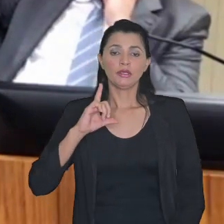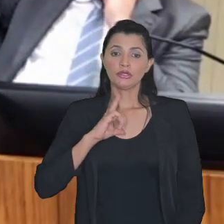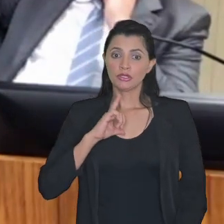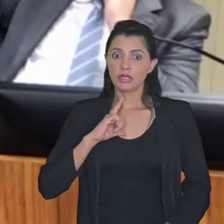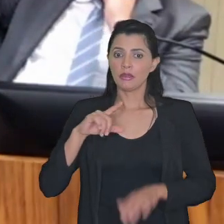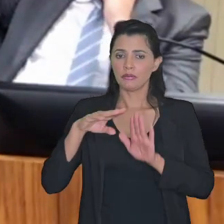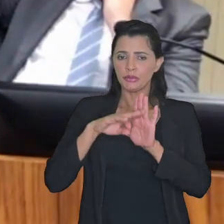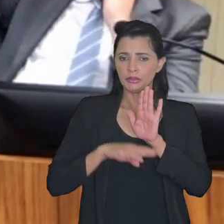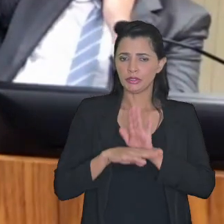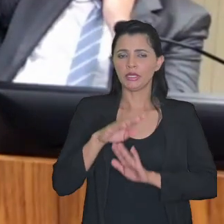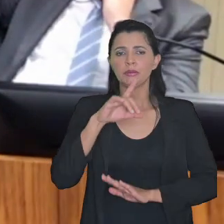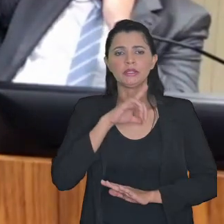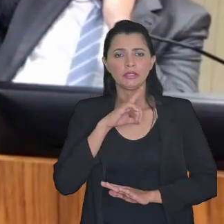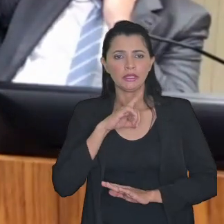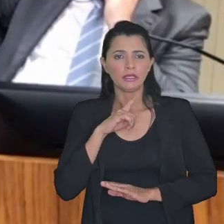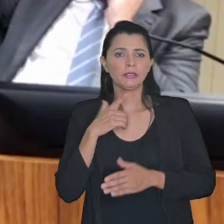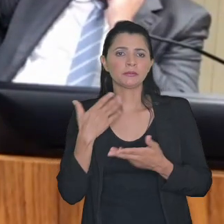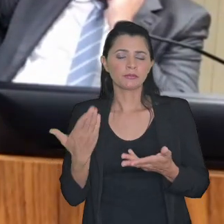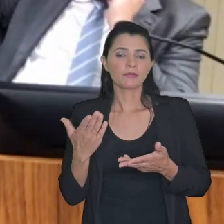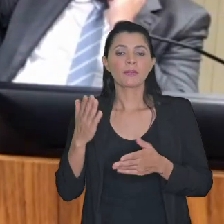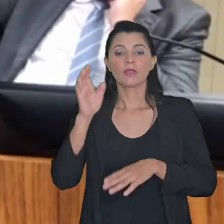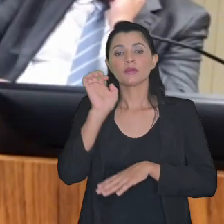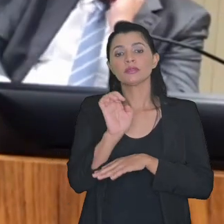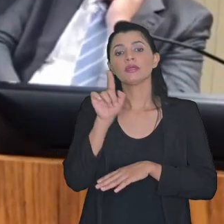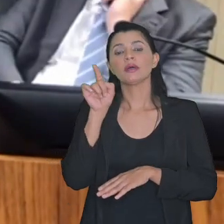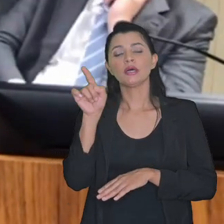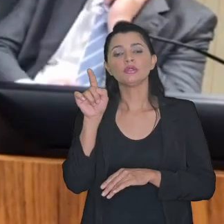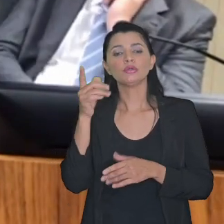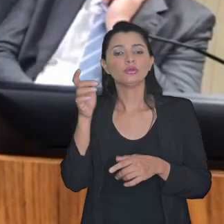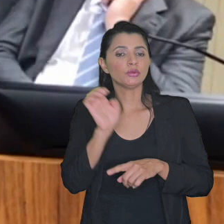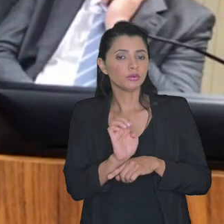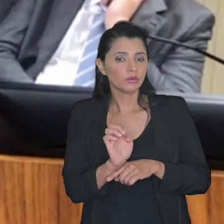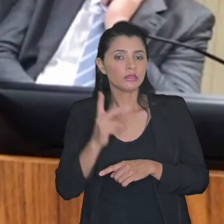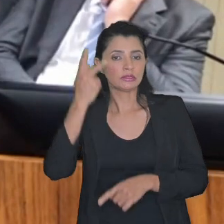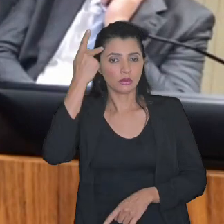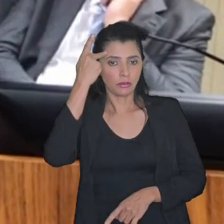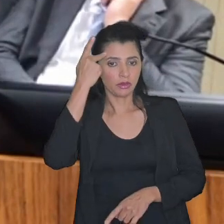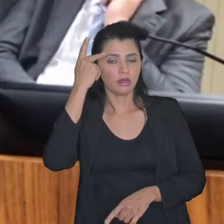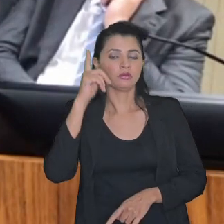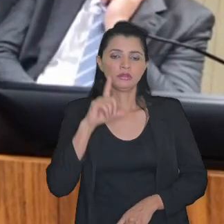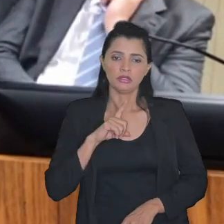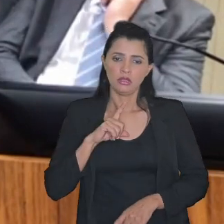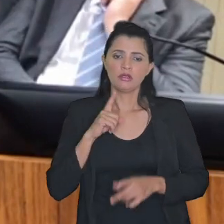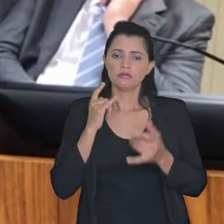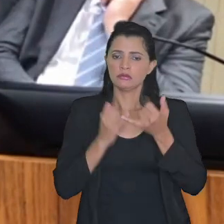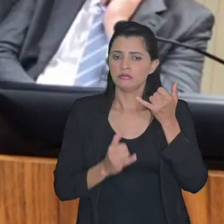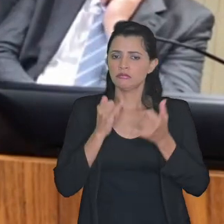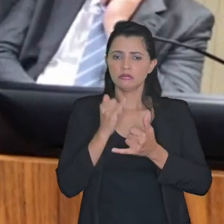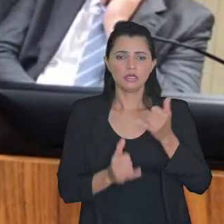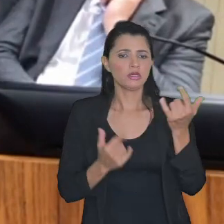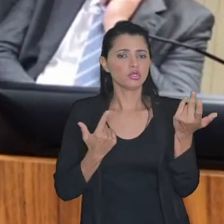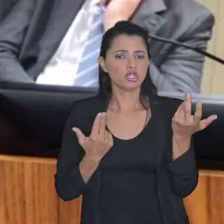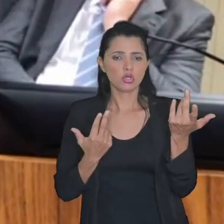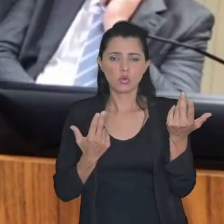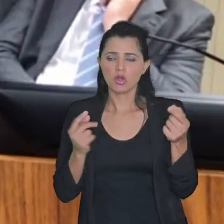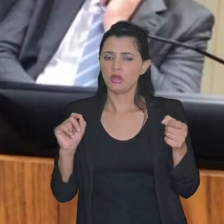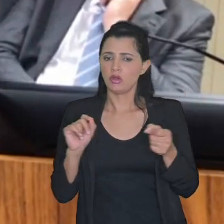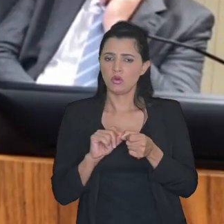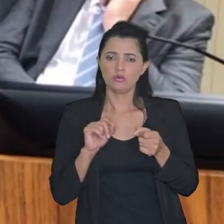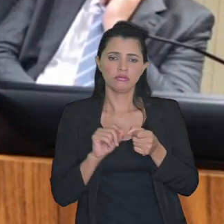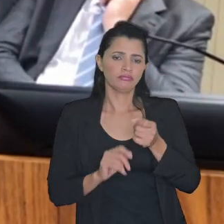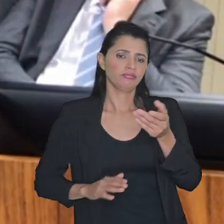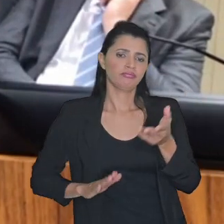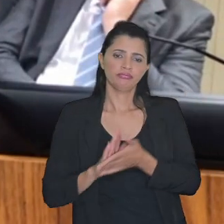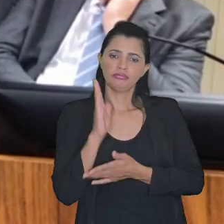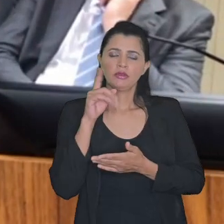programas no Estado de São Paulo muito semelhante ao que foi